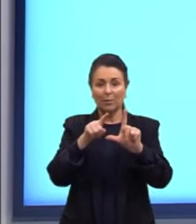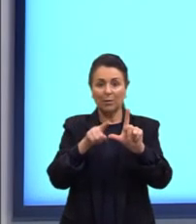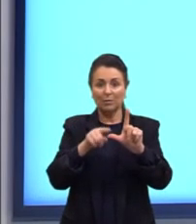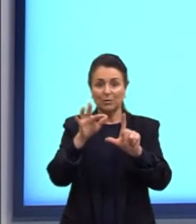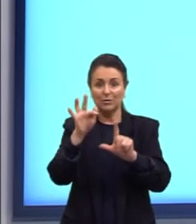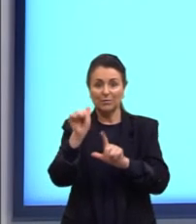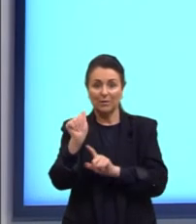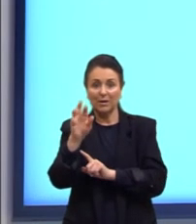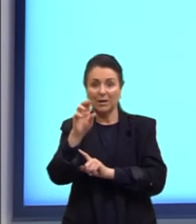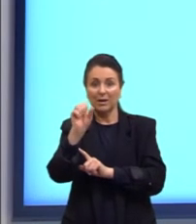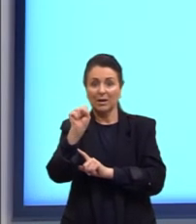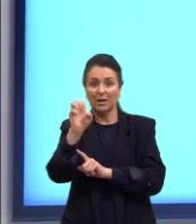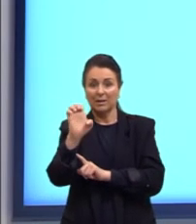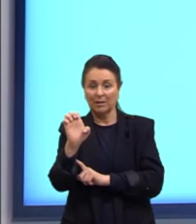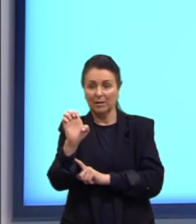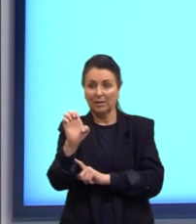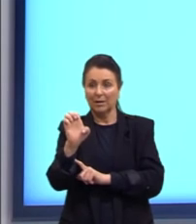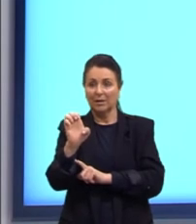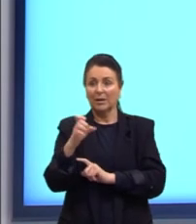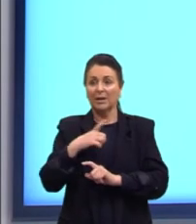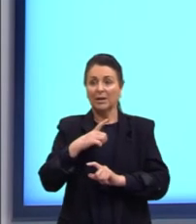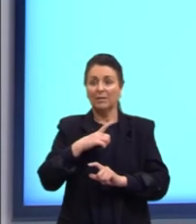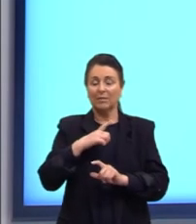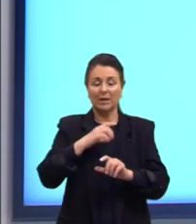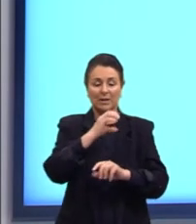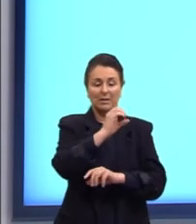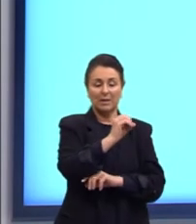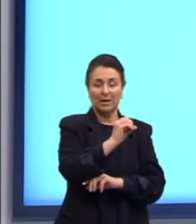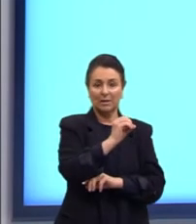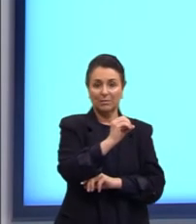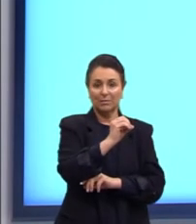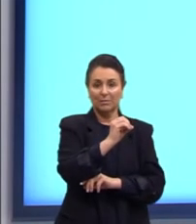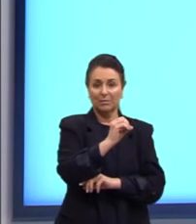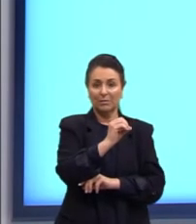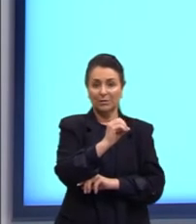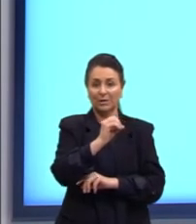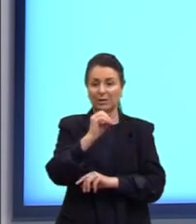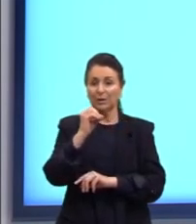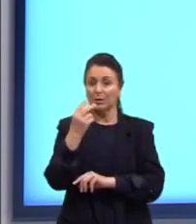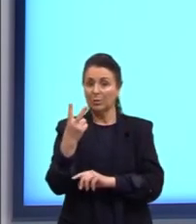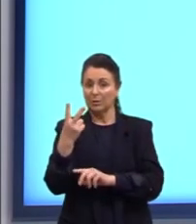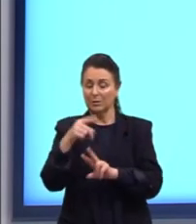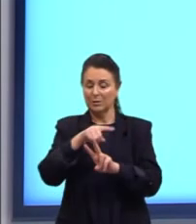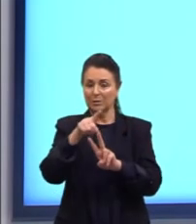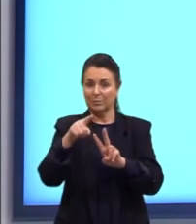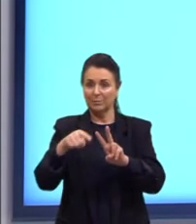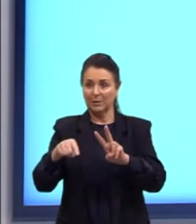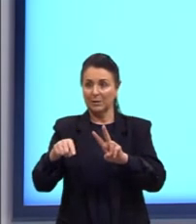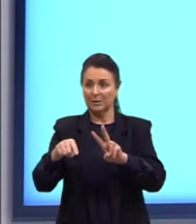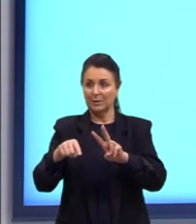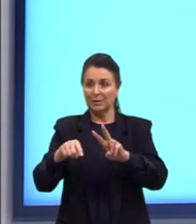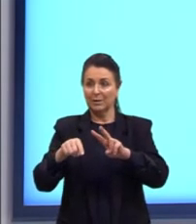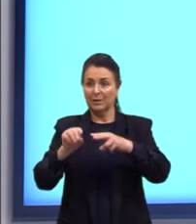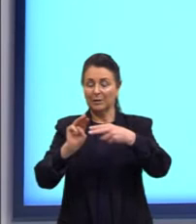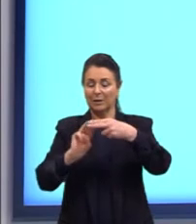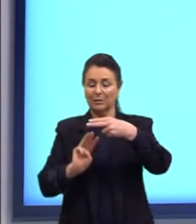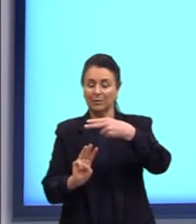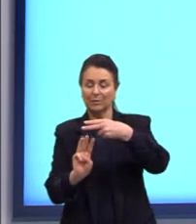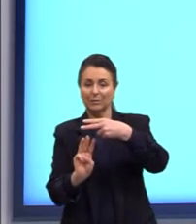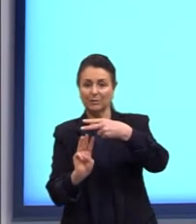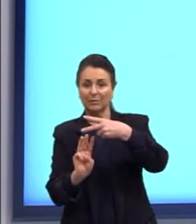sendo então que o teta ele fica entre zero e entre 2π sobre ômega. e ele mede o